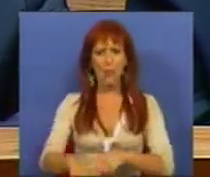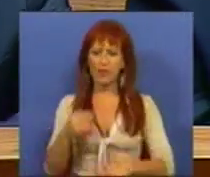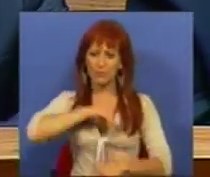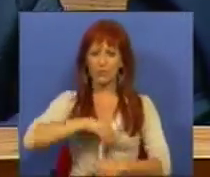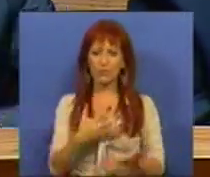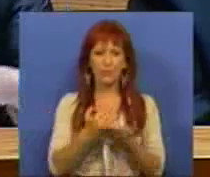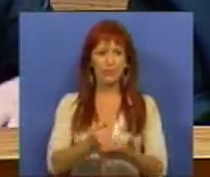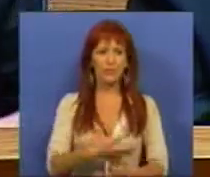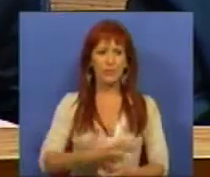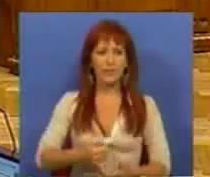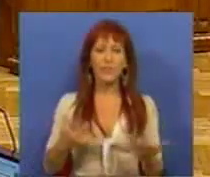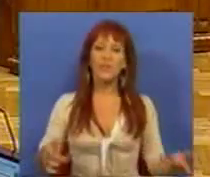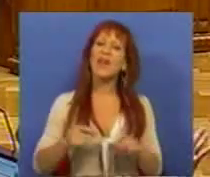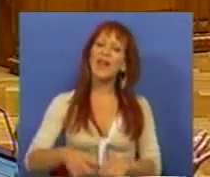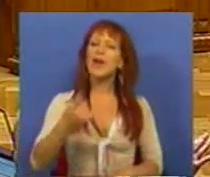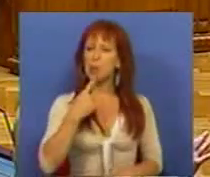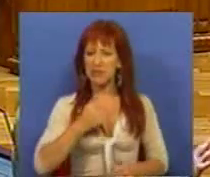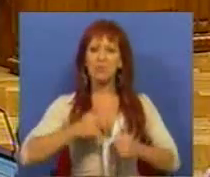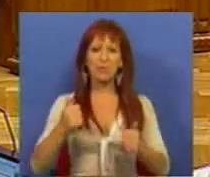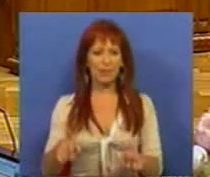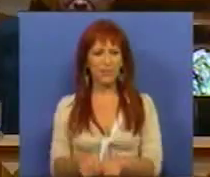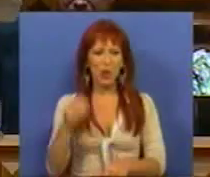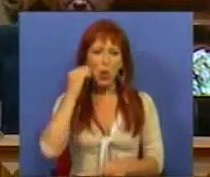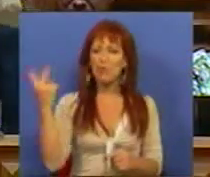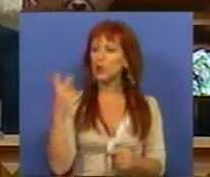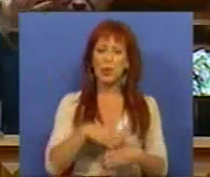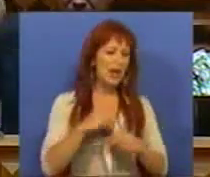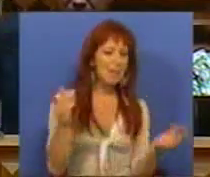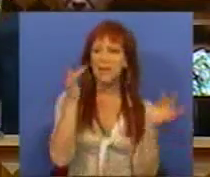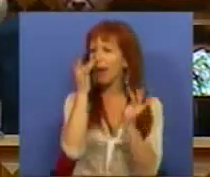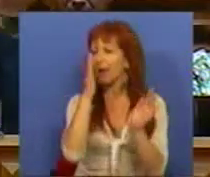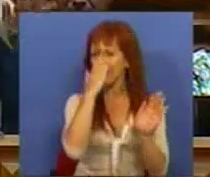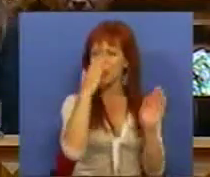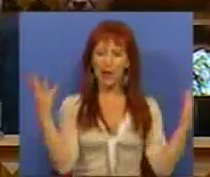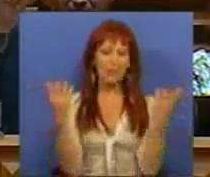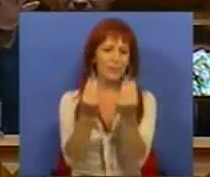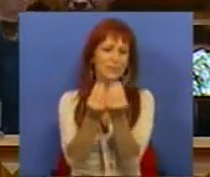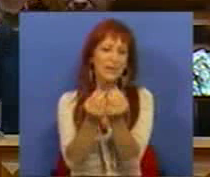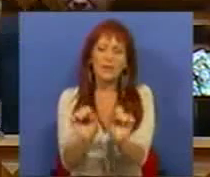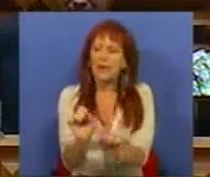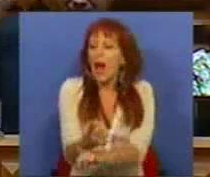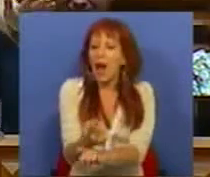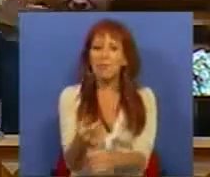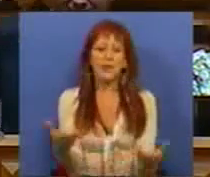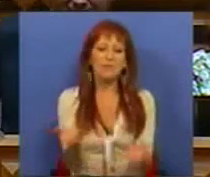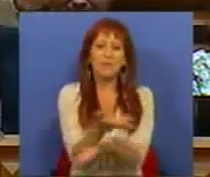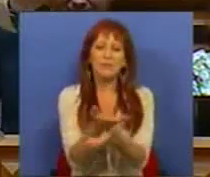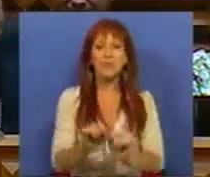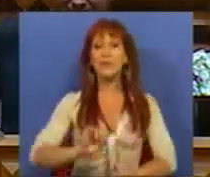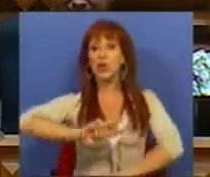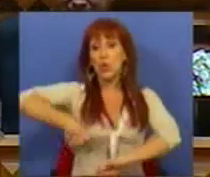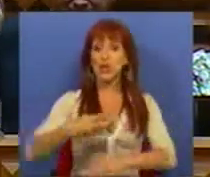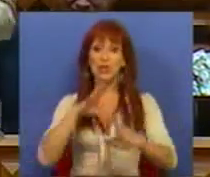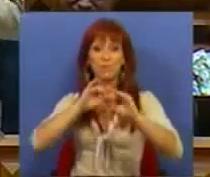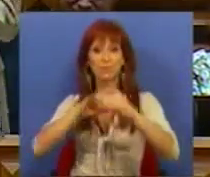subsídio de desemprego. Eu percebo bem como duas almas gémeas se entendem tão depressa em duas horas de